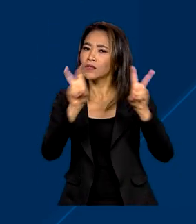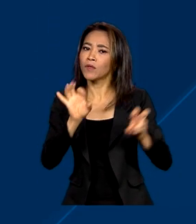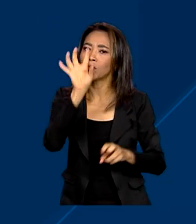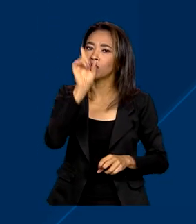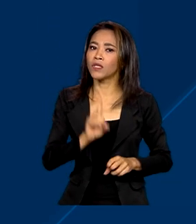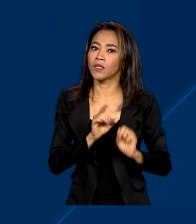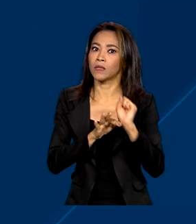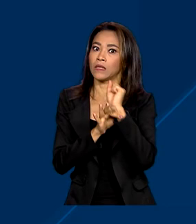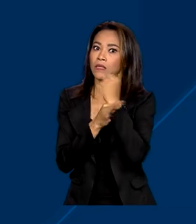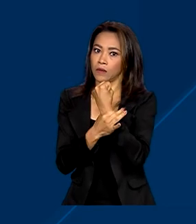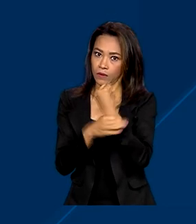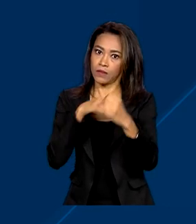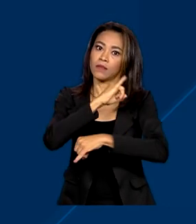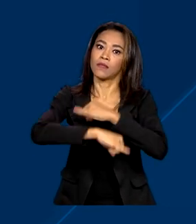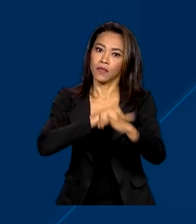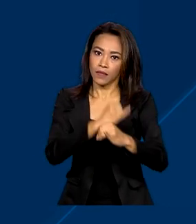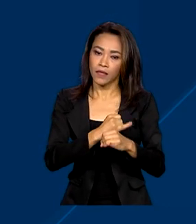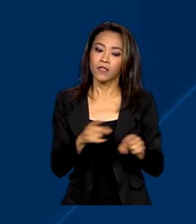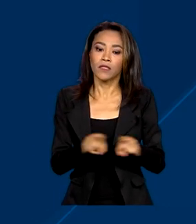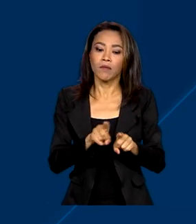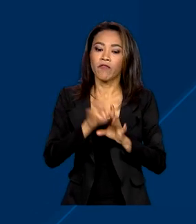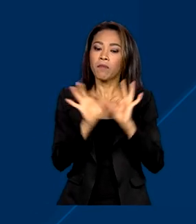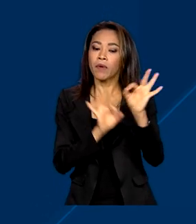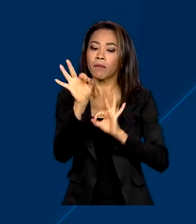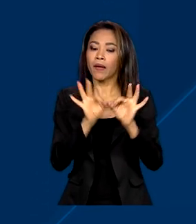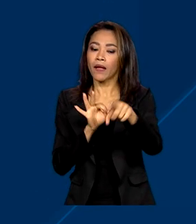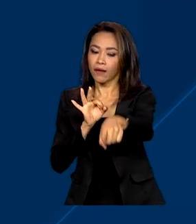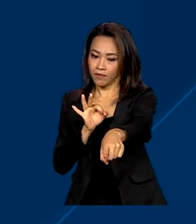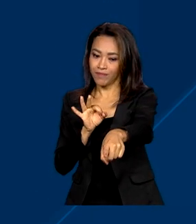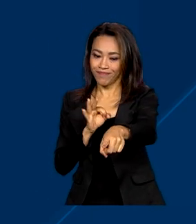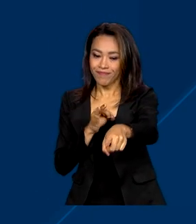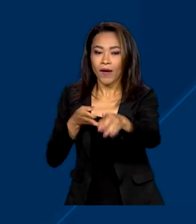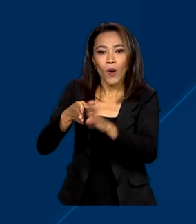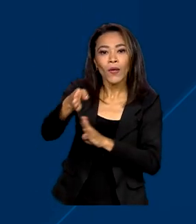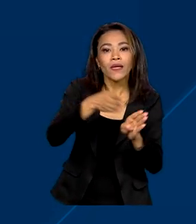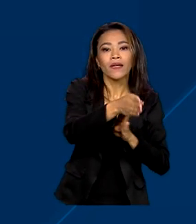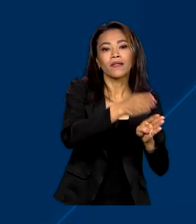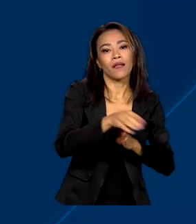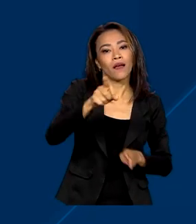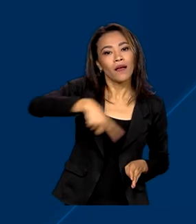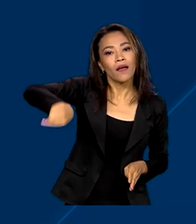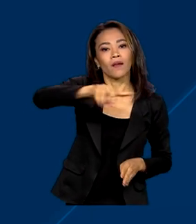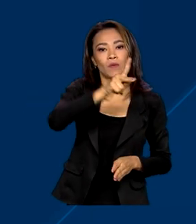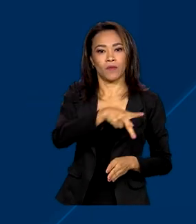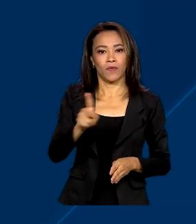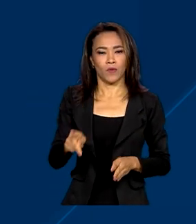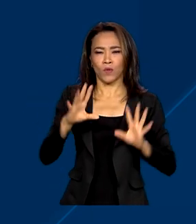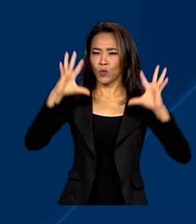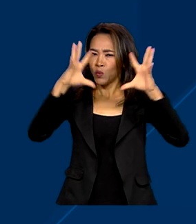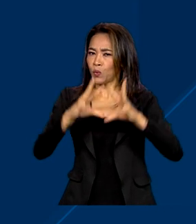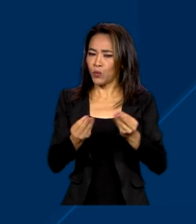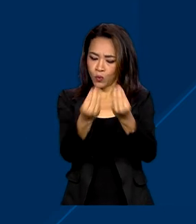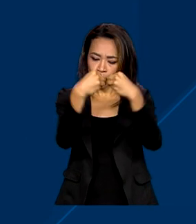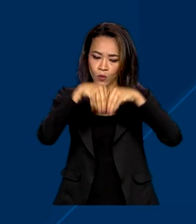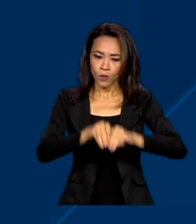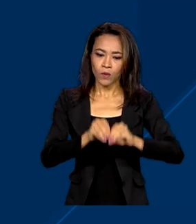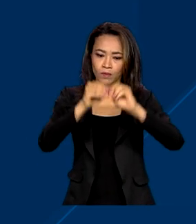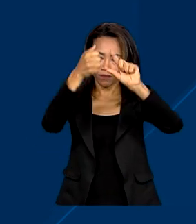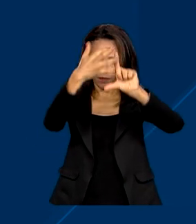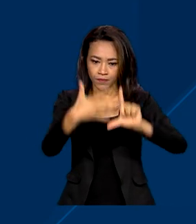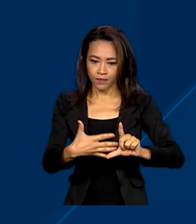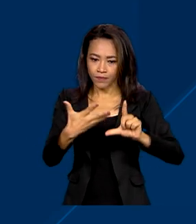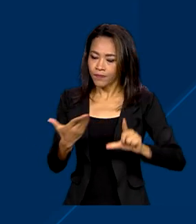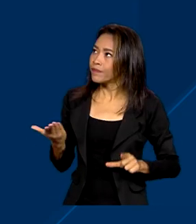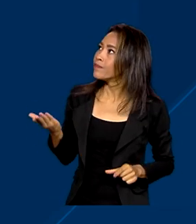e segurança online. Também foi preparado um guia específico para os professores. Todos os materiais estão no site da Anatel